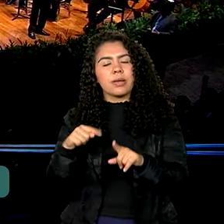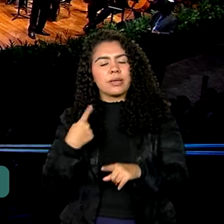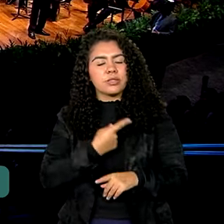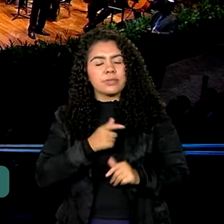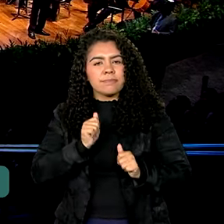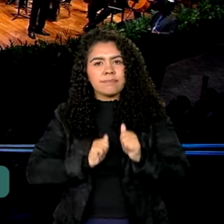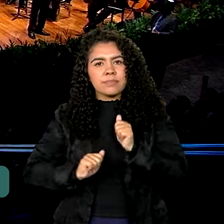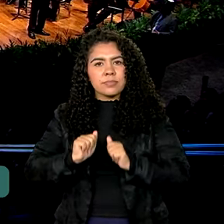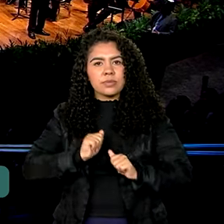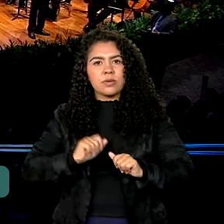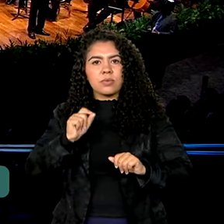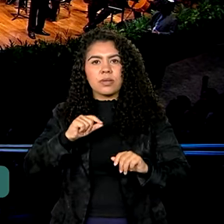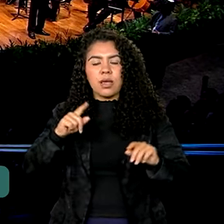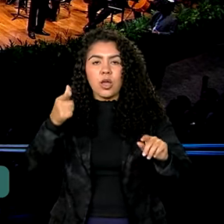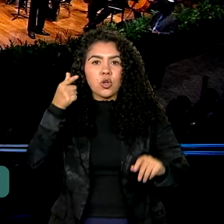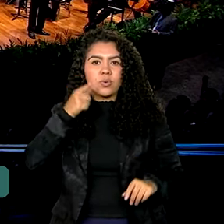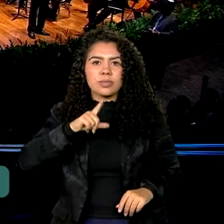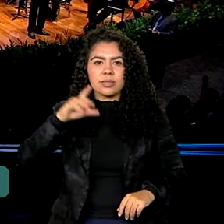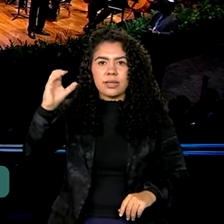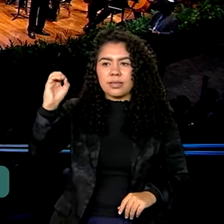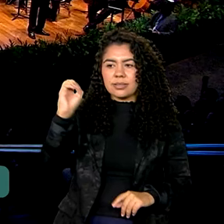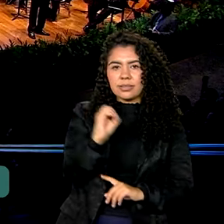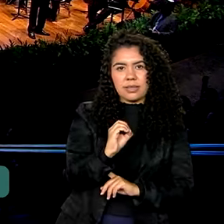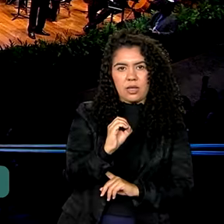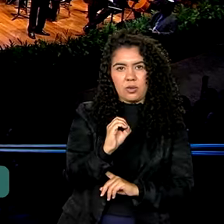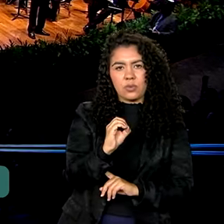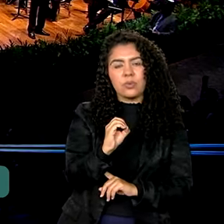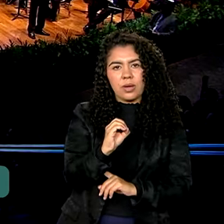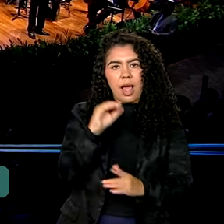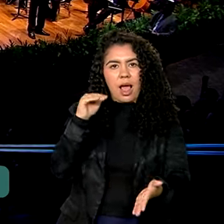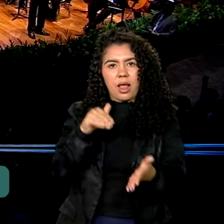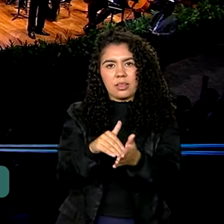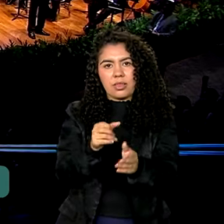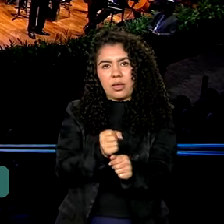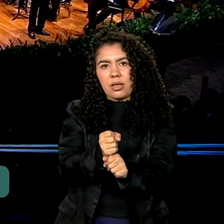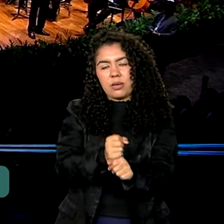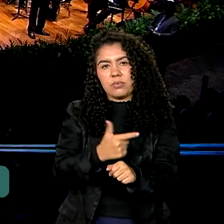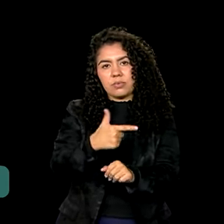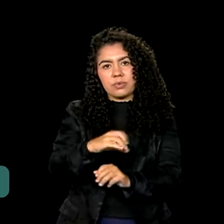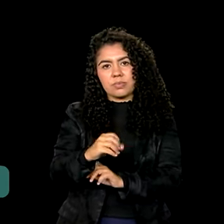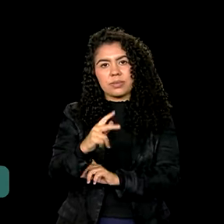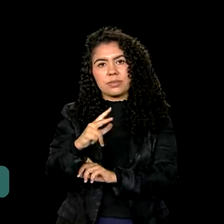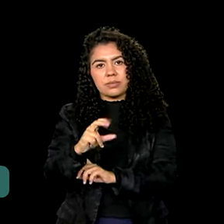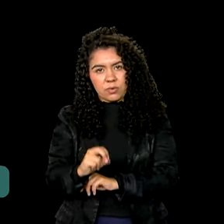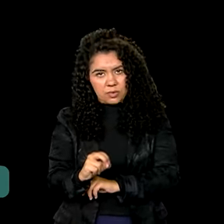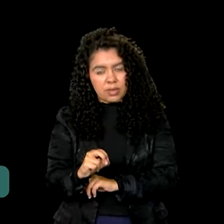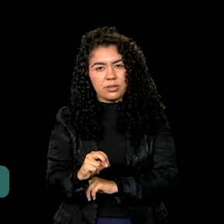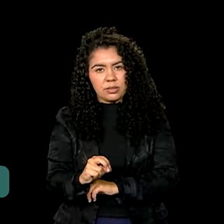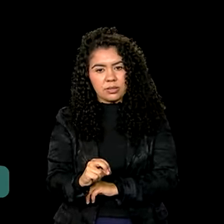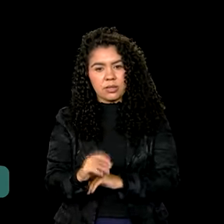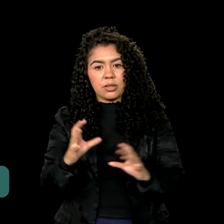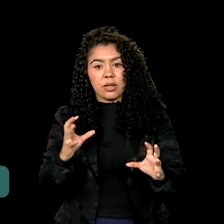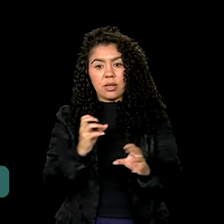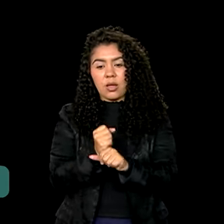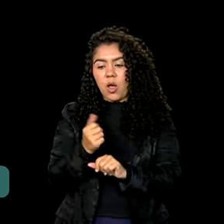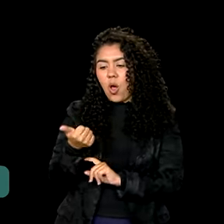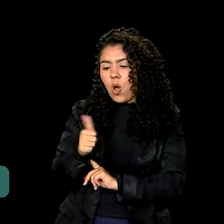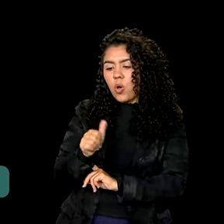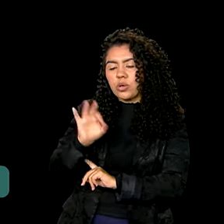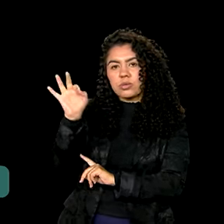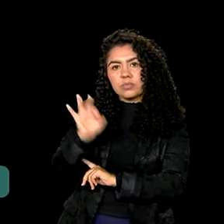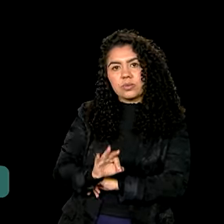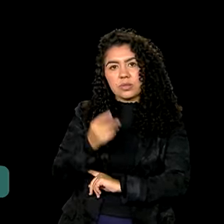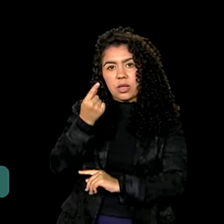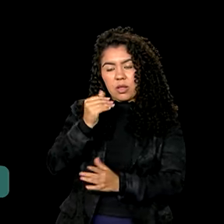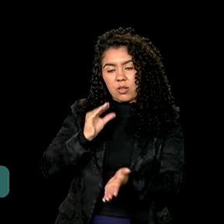chegar a zero emissões, o net zero, até 2050. Cerca de 11% do nosso